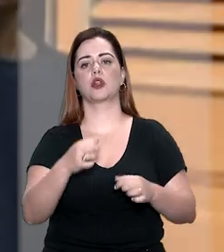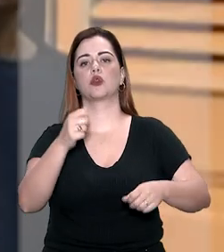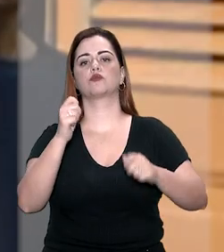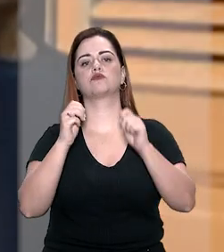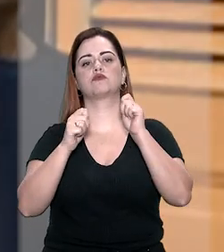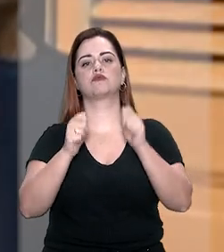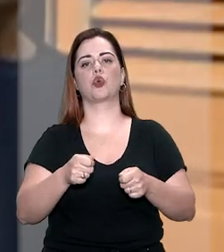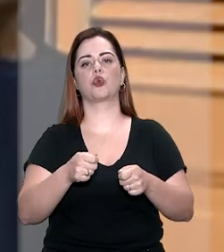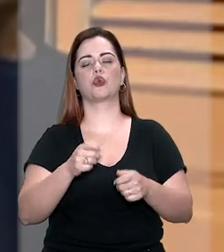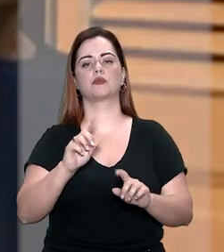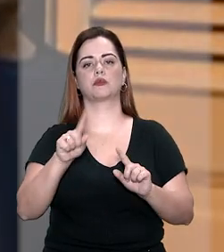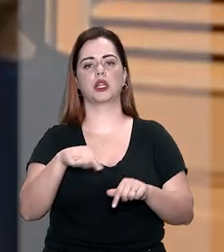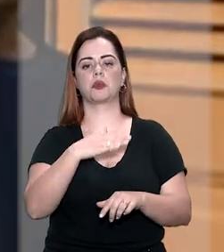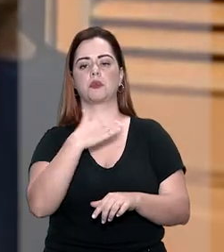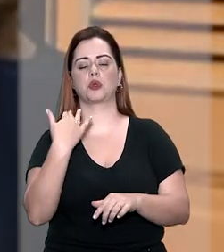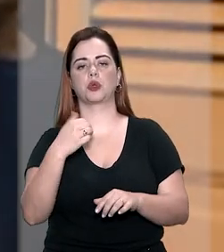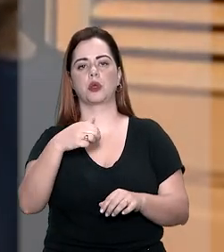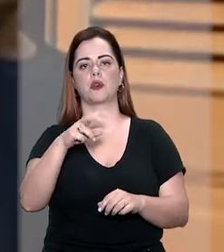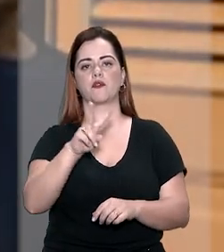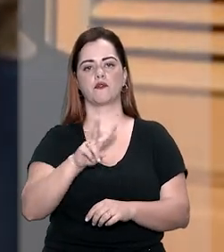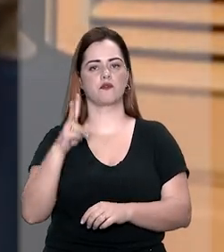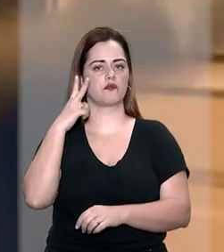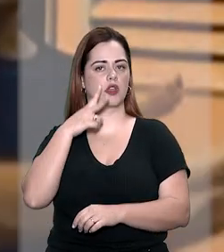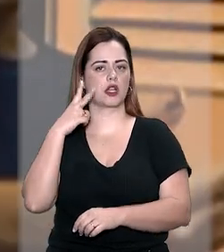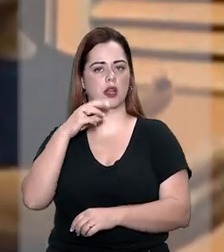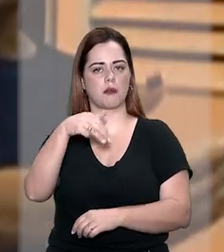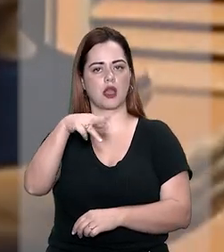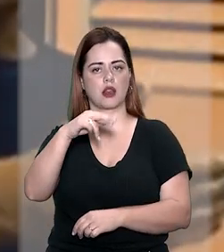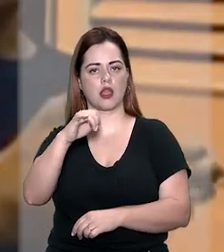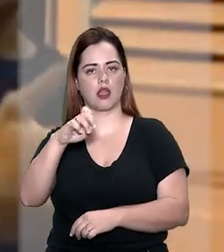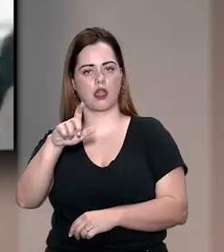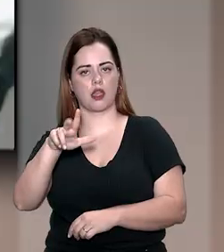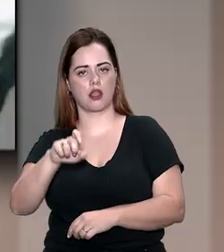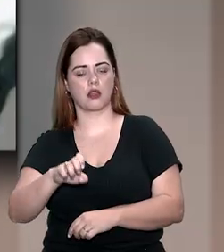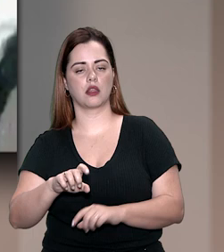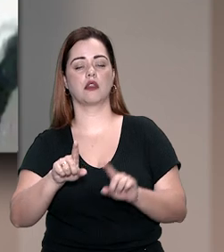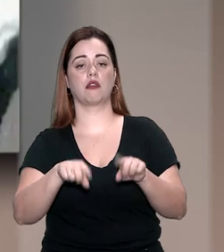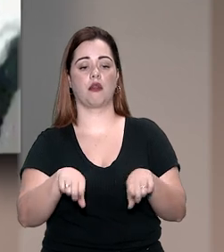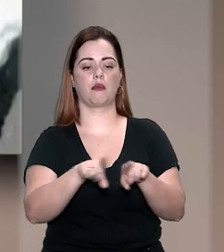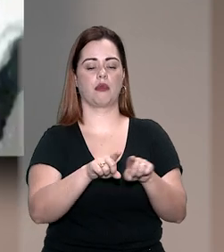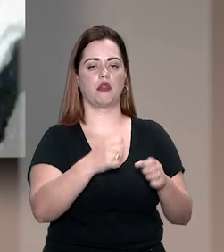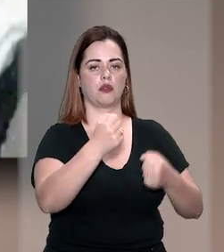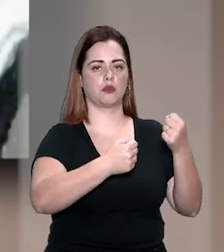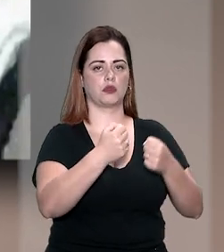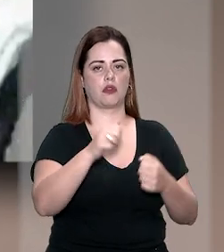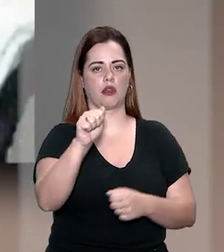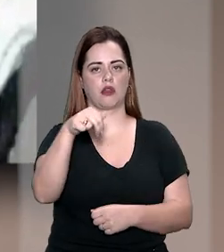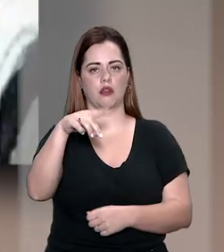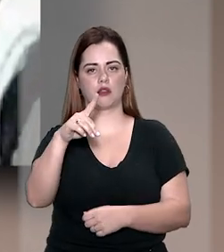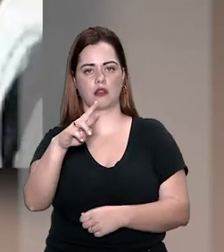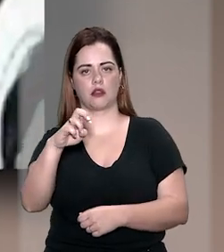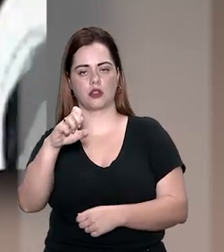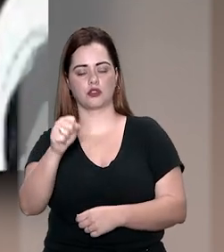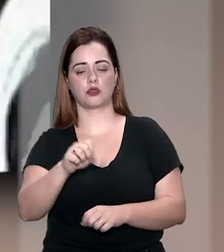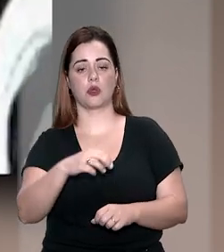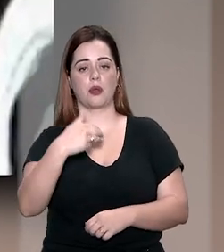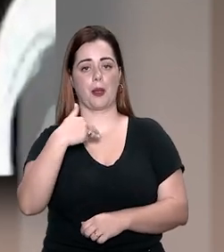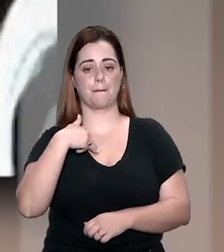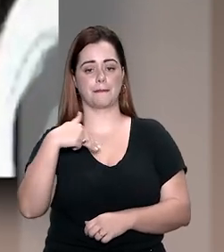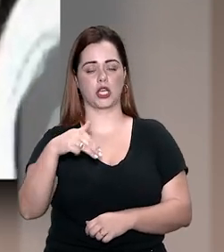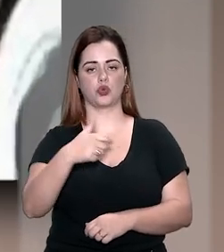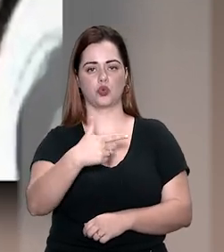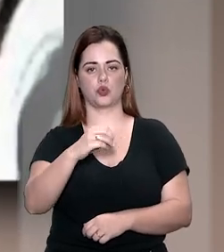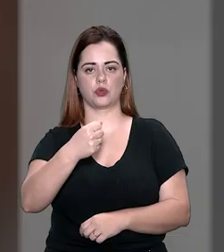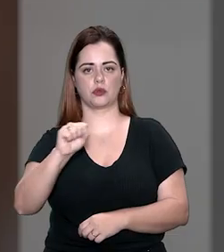o Tribunal do Júri pelo assassinato da vereadora do Rio de Janeiro, Marielle Franco, e do motorista Anderson Gomes em março de